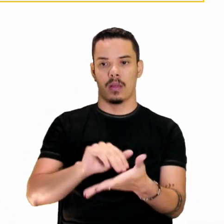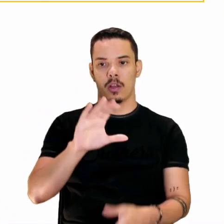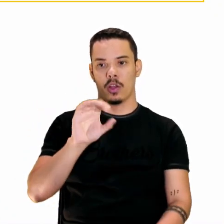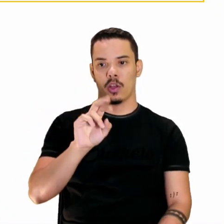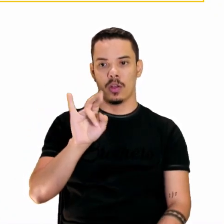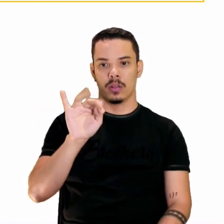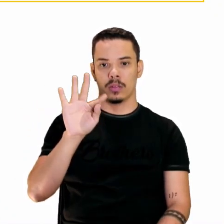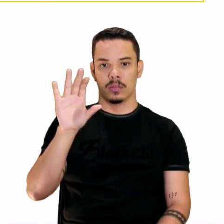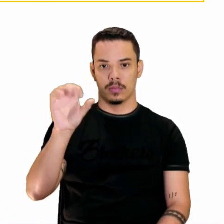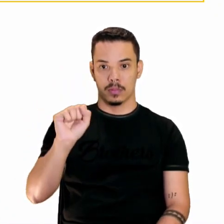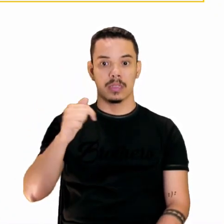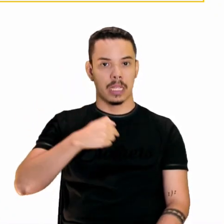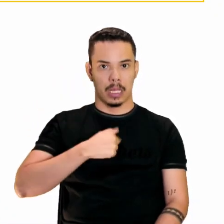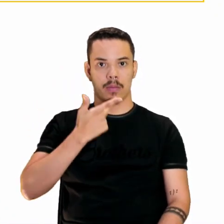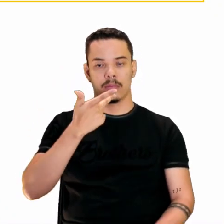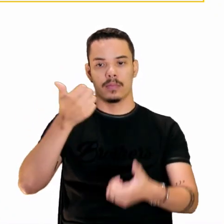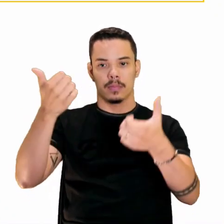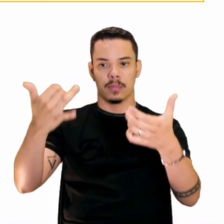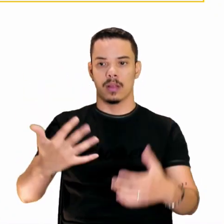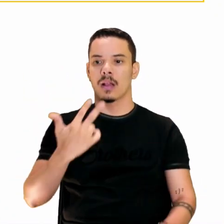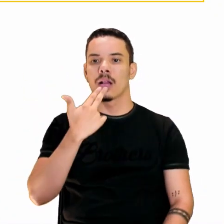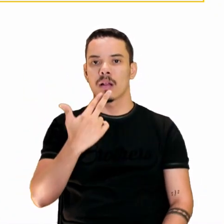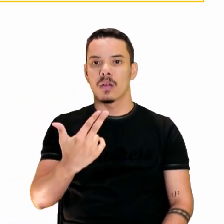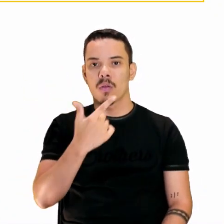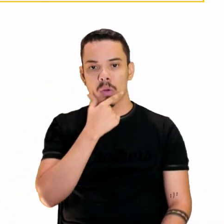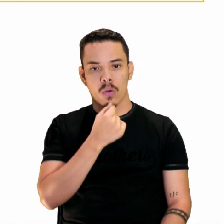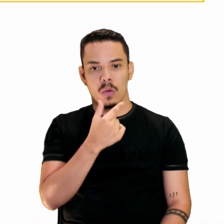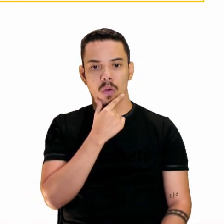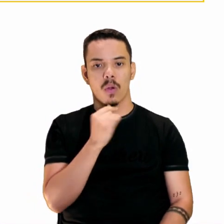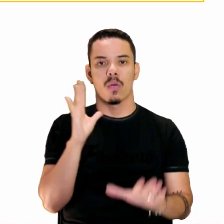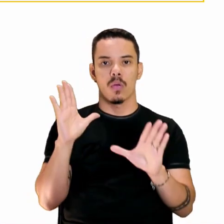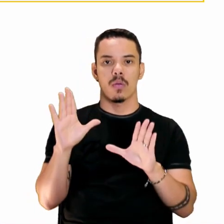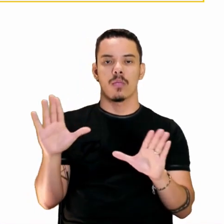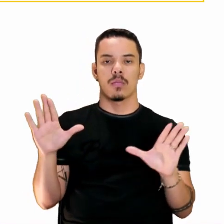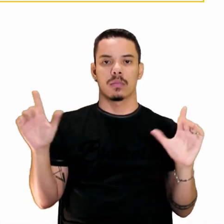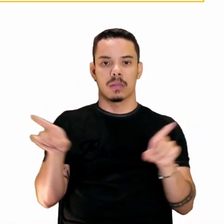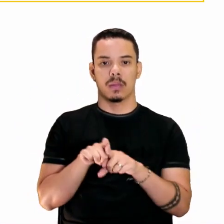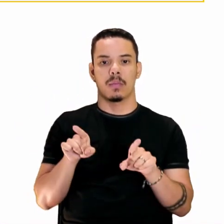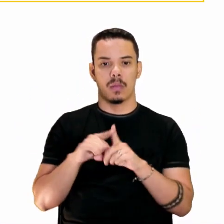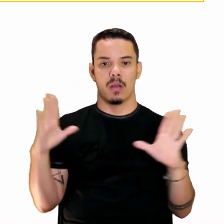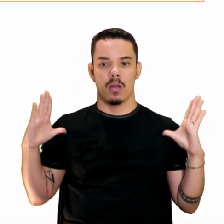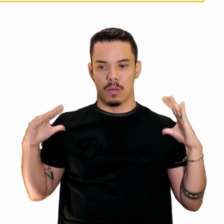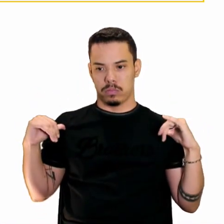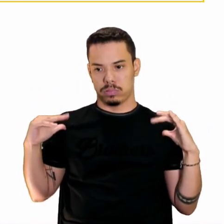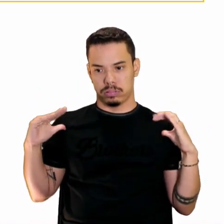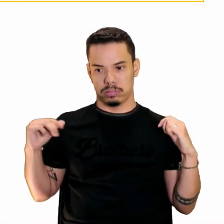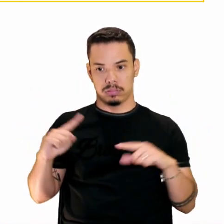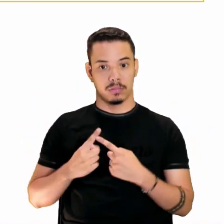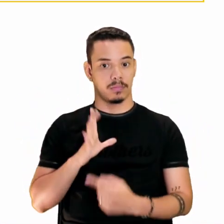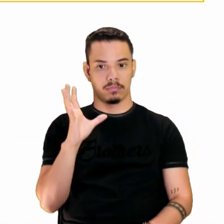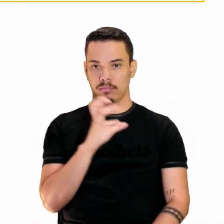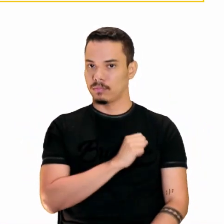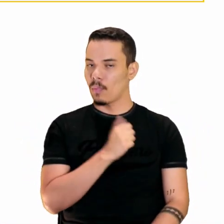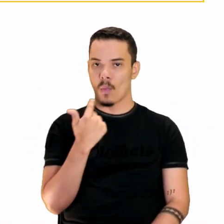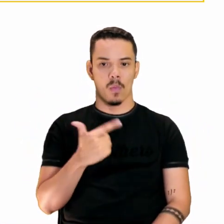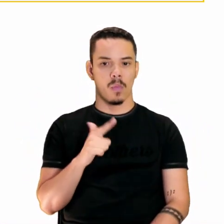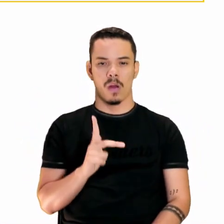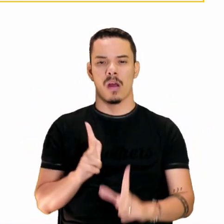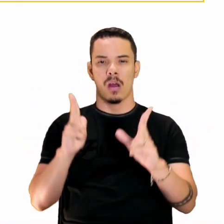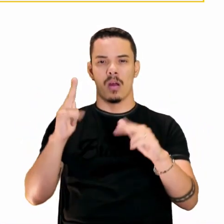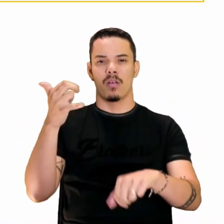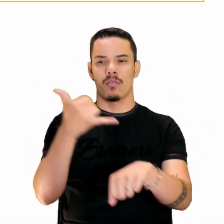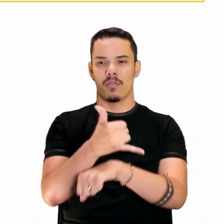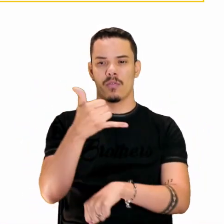falasse as línguas dos homens e dos anjos e não tivesse amor, seria como metal